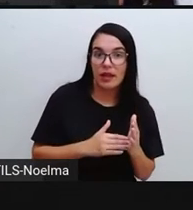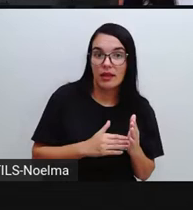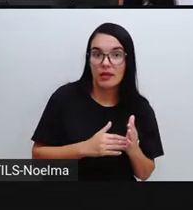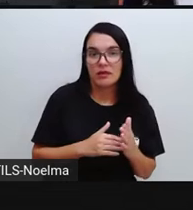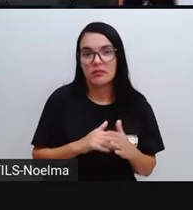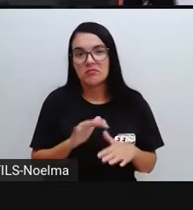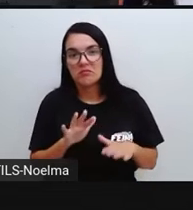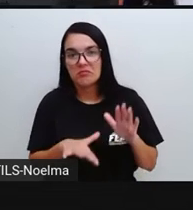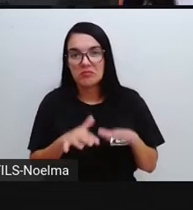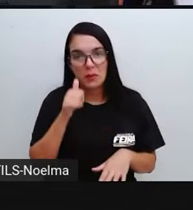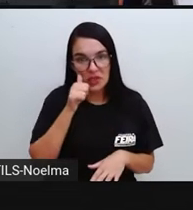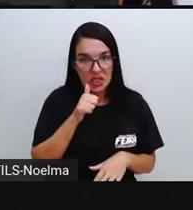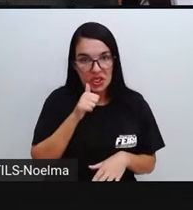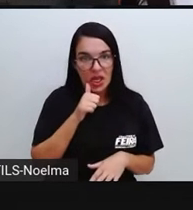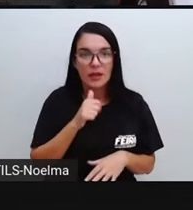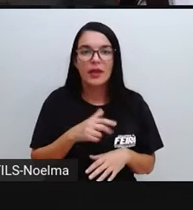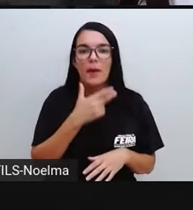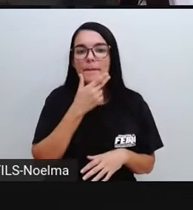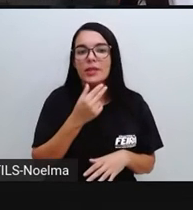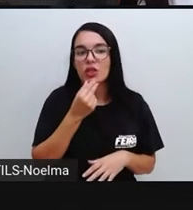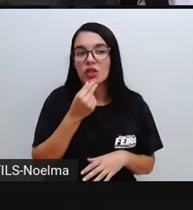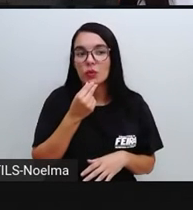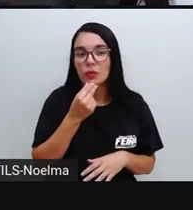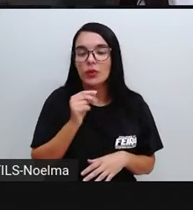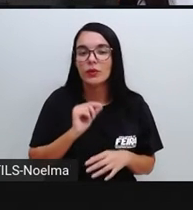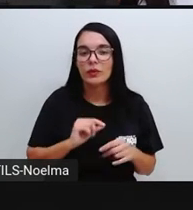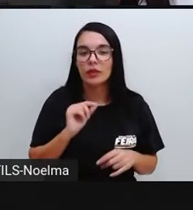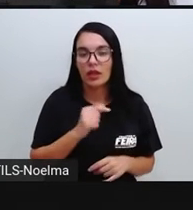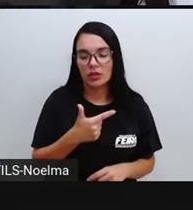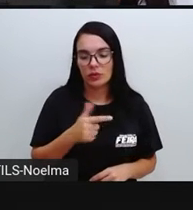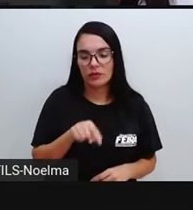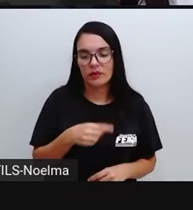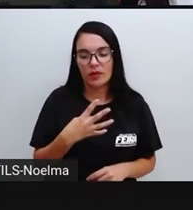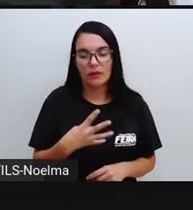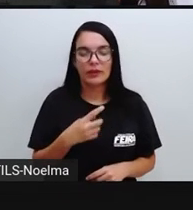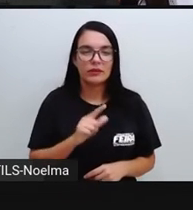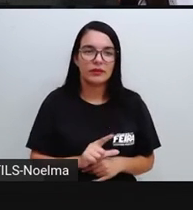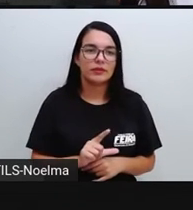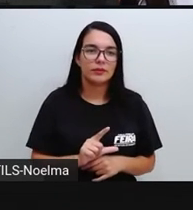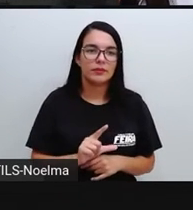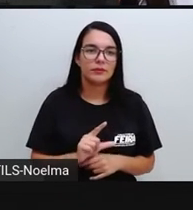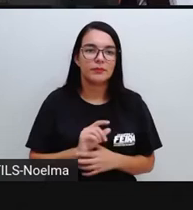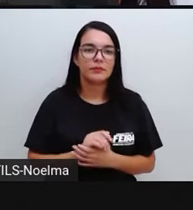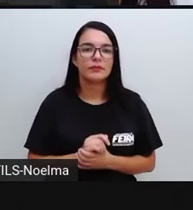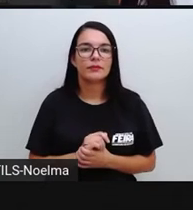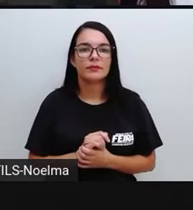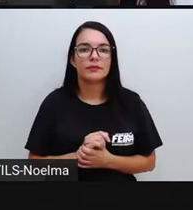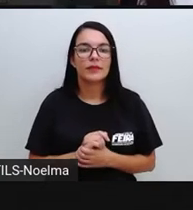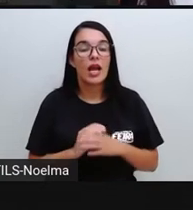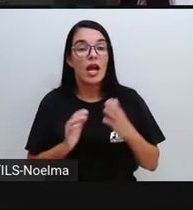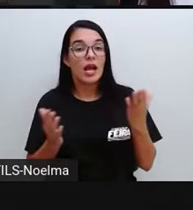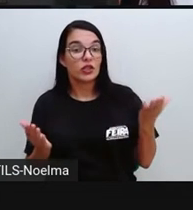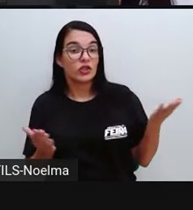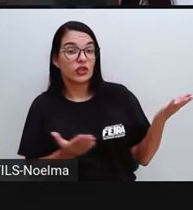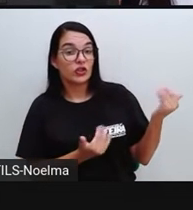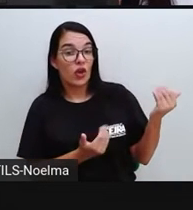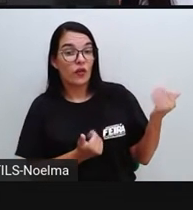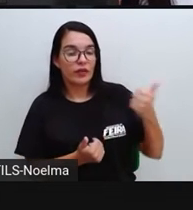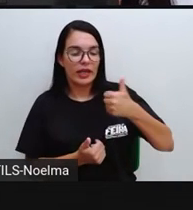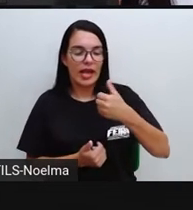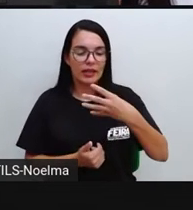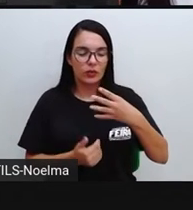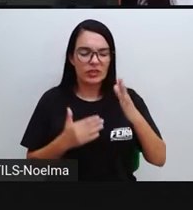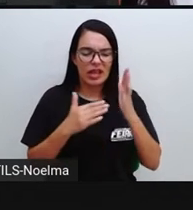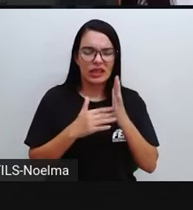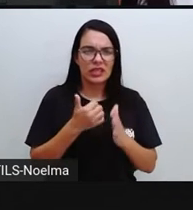no caso Das meninas E os meninos De 2,4 litros De 14